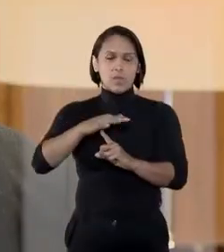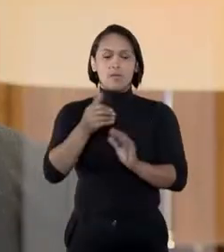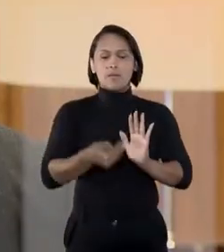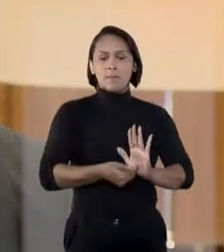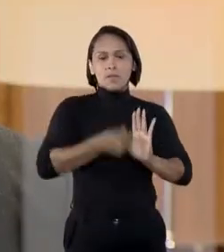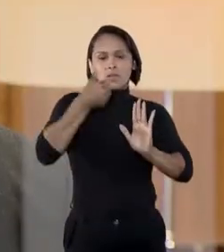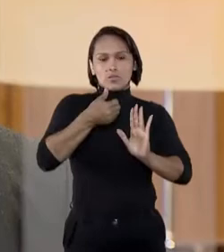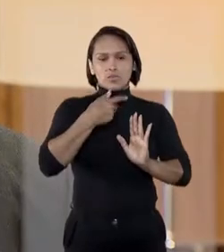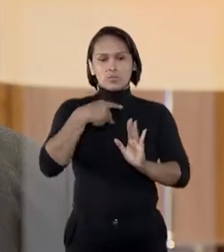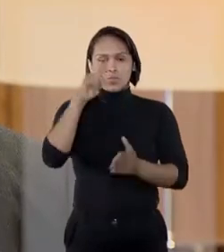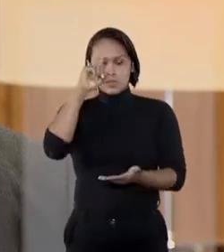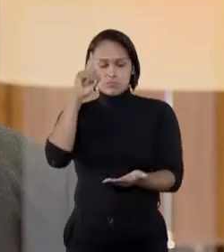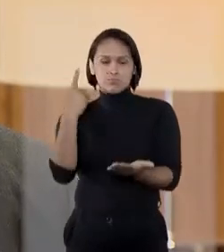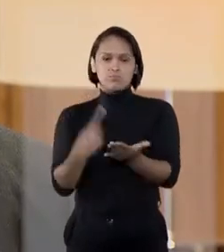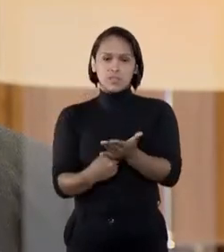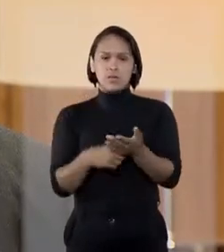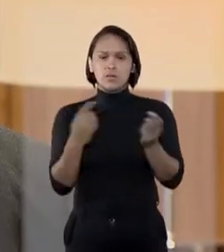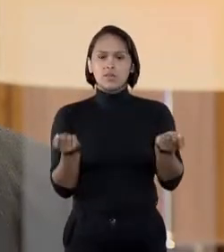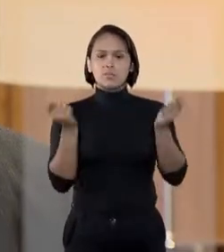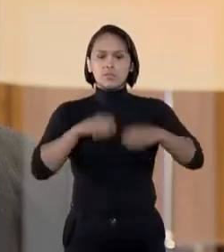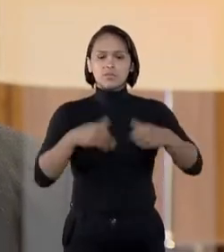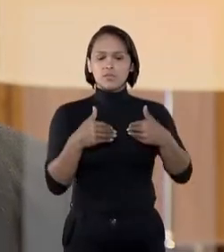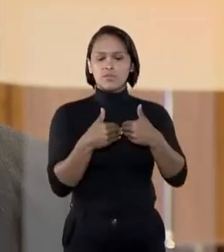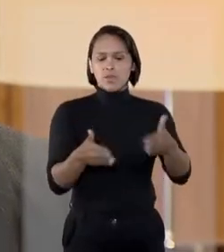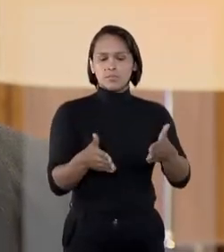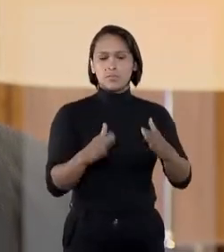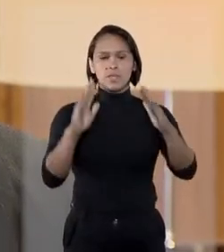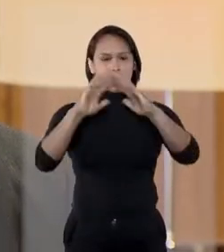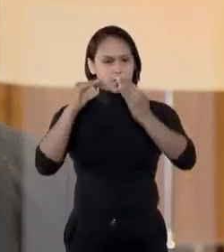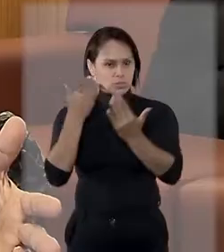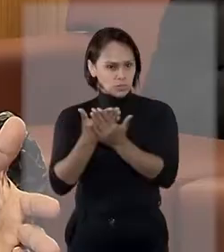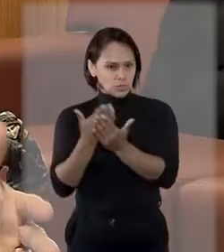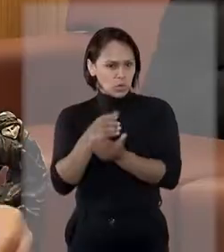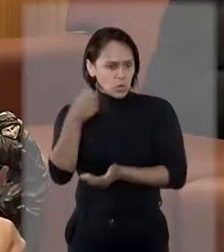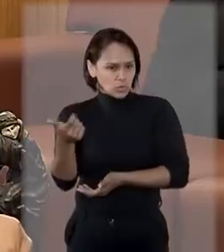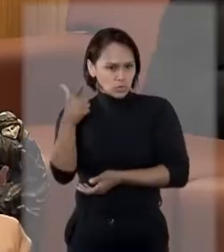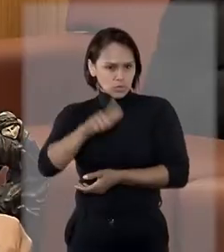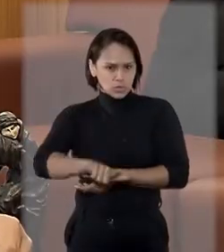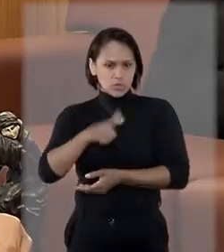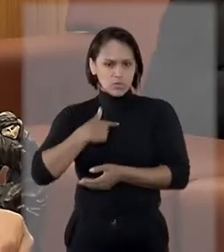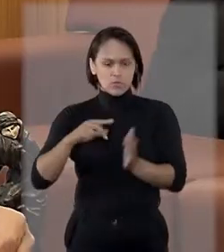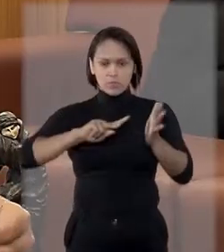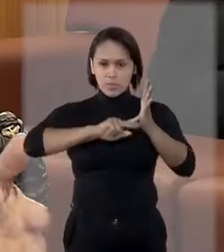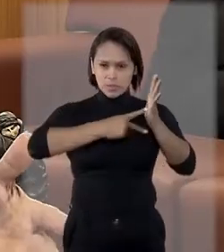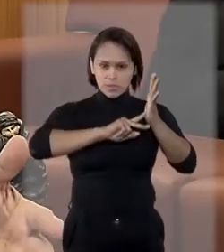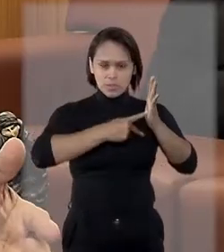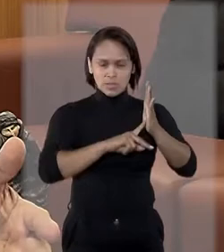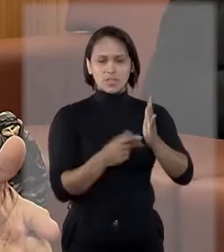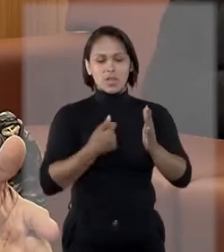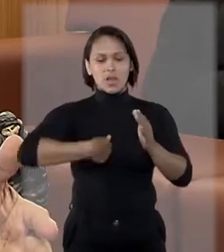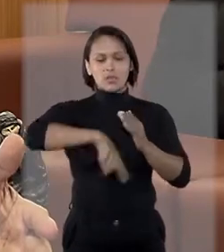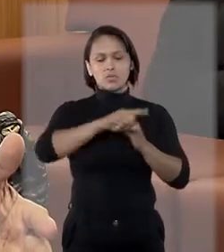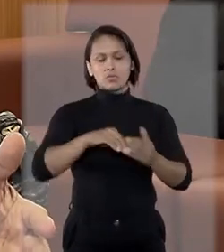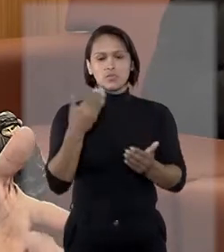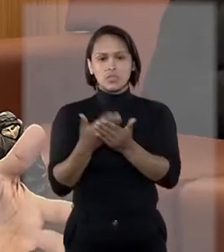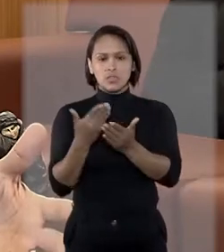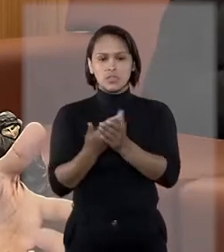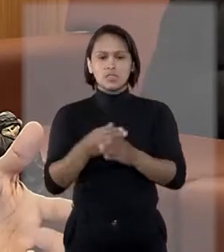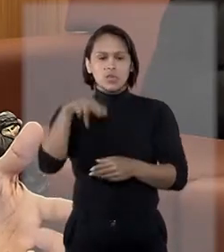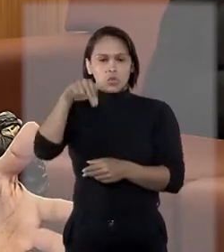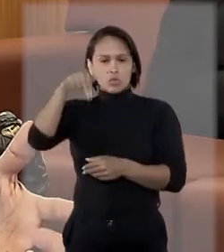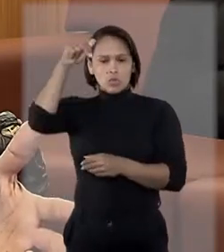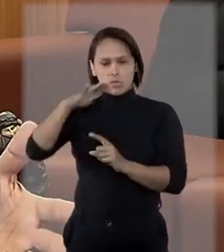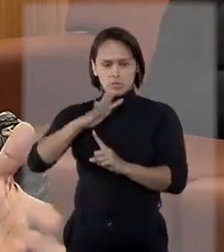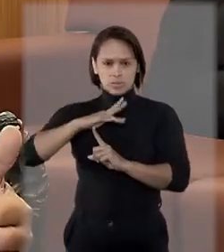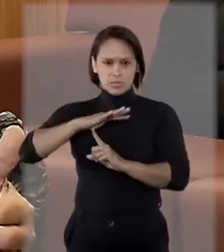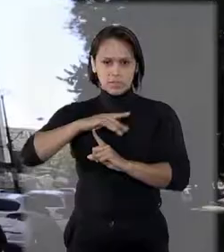para suspender uma decisão judicial que permitiu a reabertura das escolas representadas pelo Sindicato dos Estabelecimentos de Ensino do